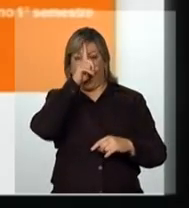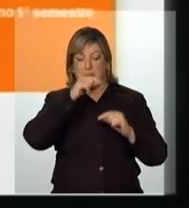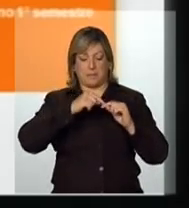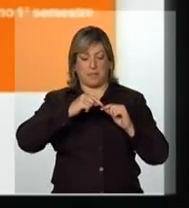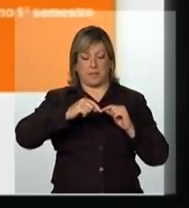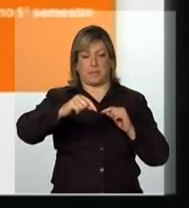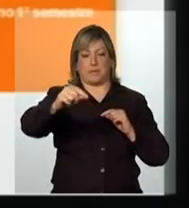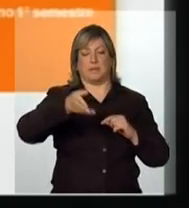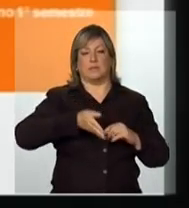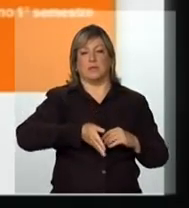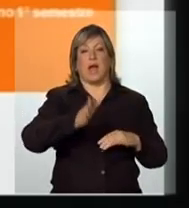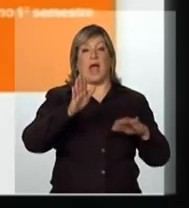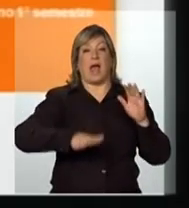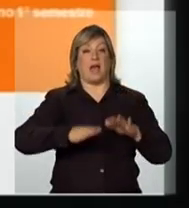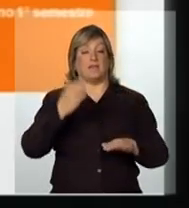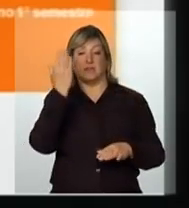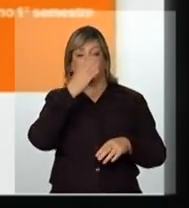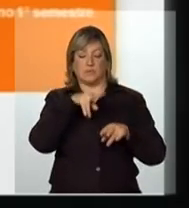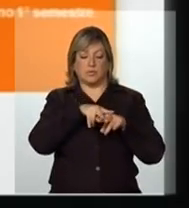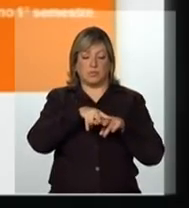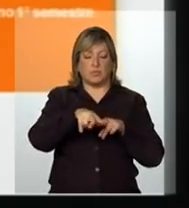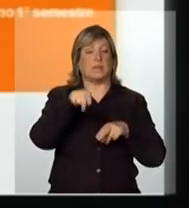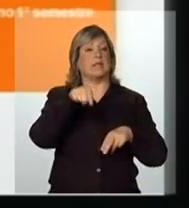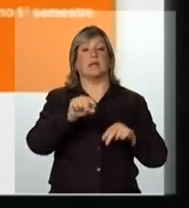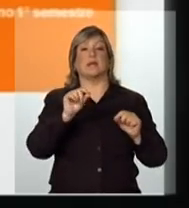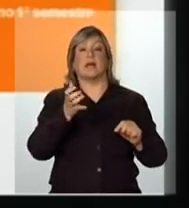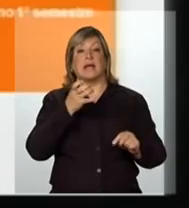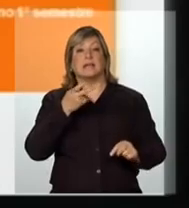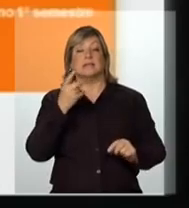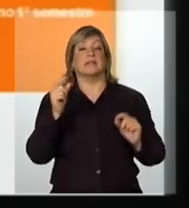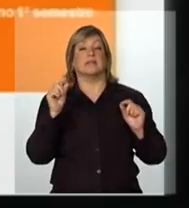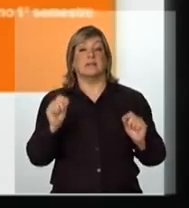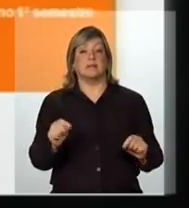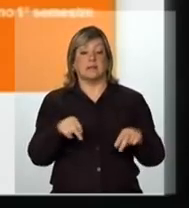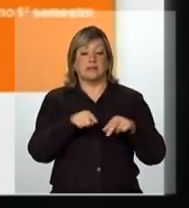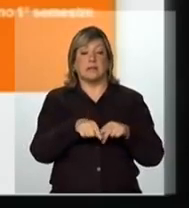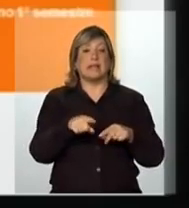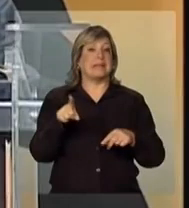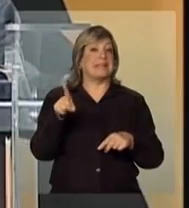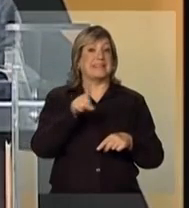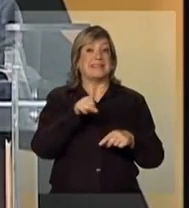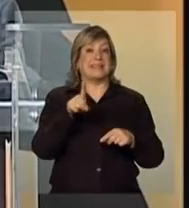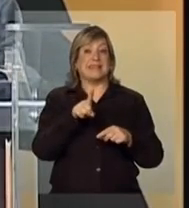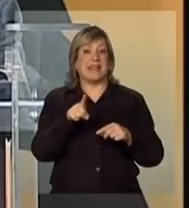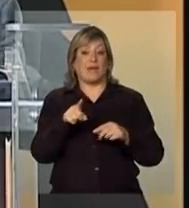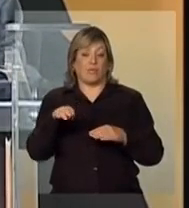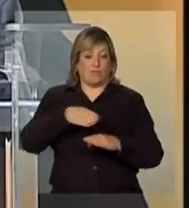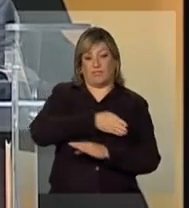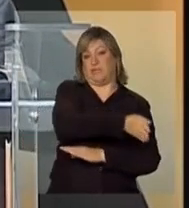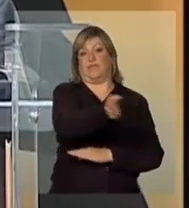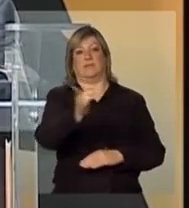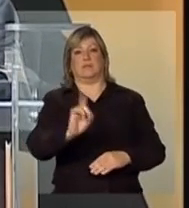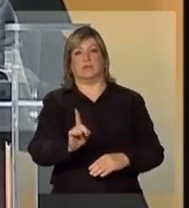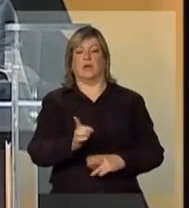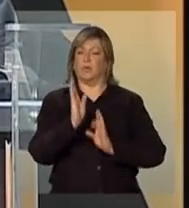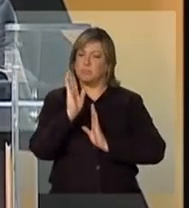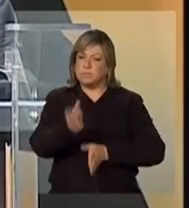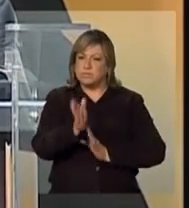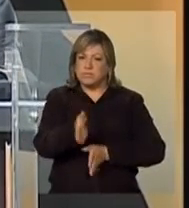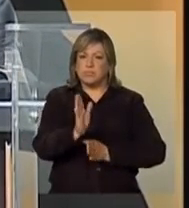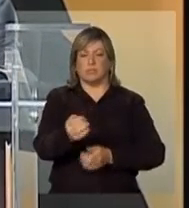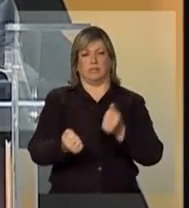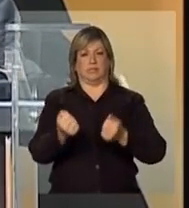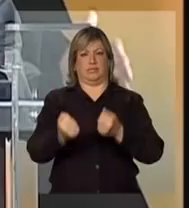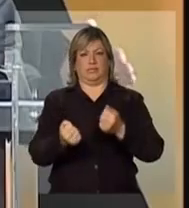às vezes singela, às vezes dupla, aquilo quer dizer ao cidadão, não ultrapasse, seja prudente,